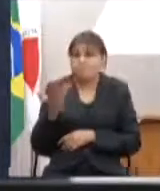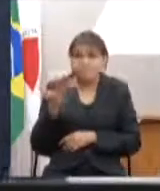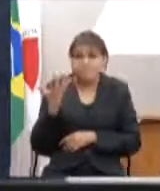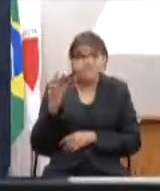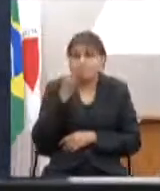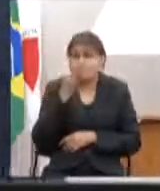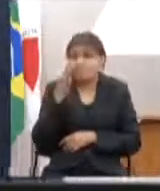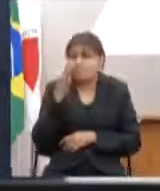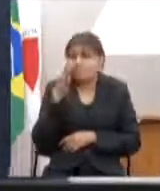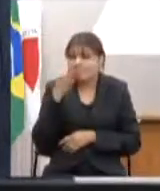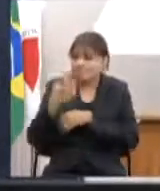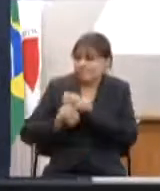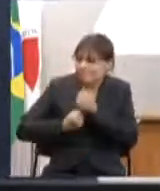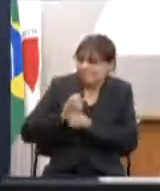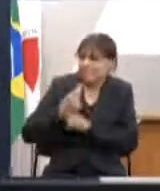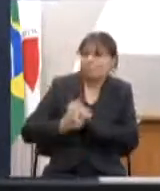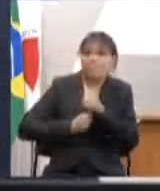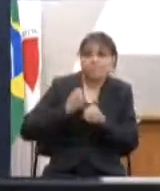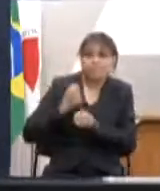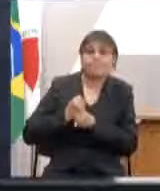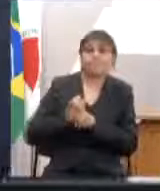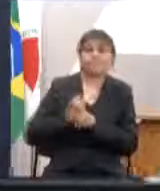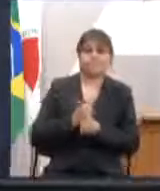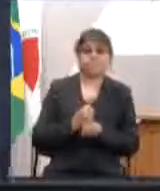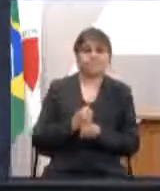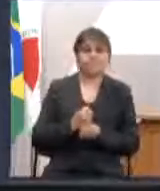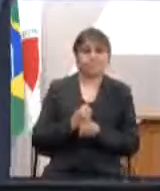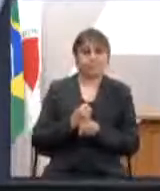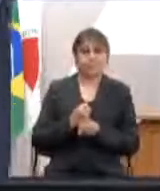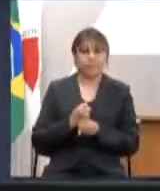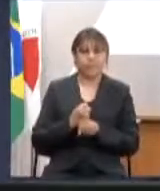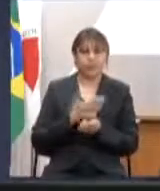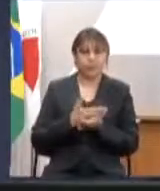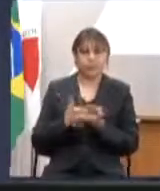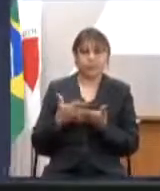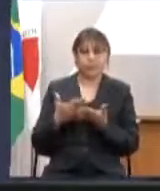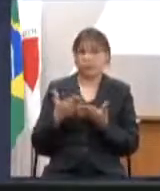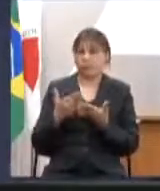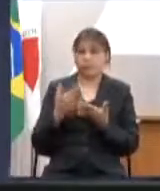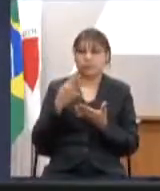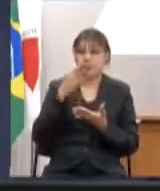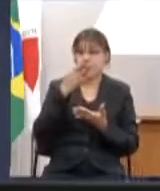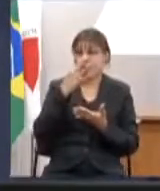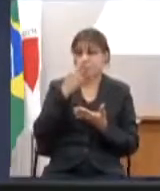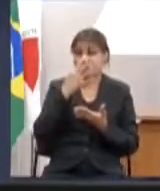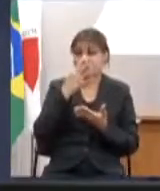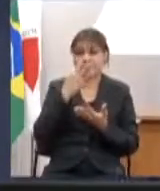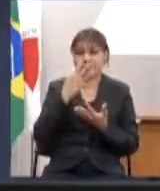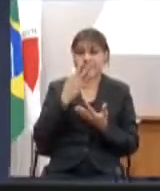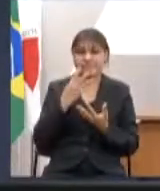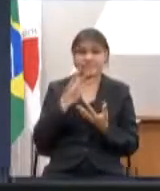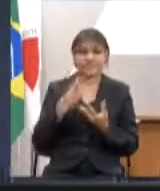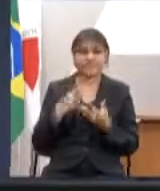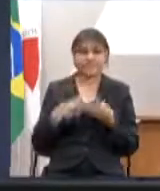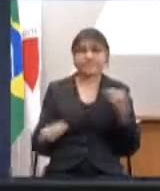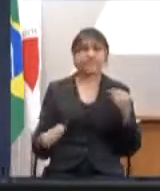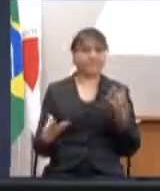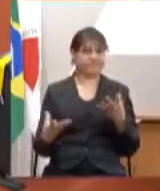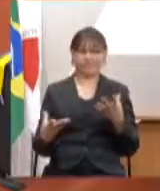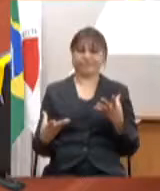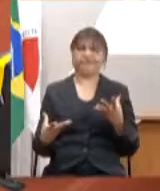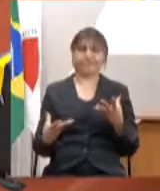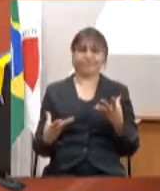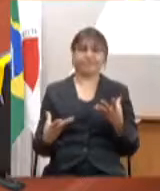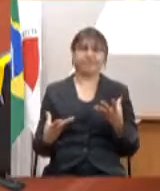historicamente a cada ano tem desencantado deputada Laura então assim eu quero também pedir a vossa excelência